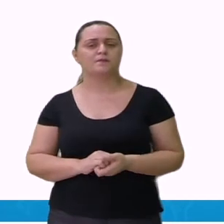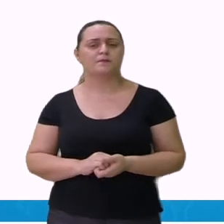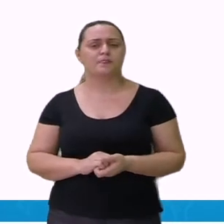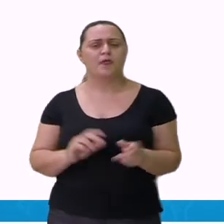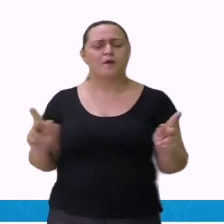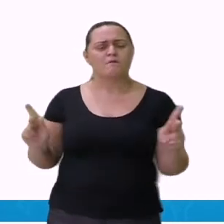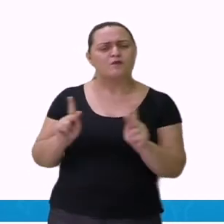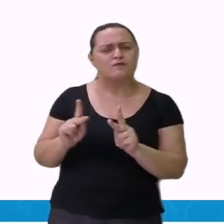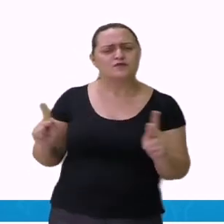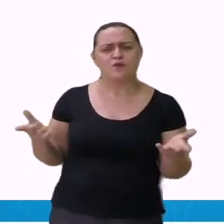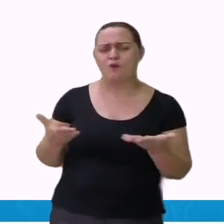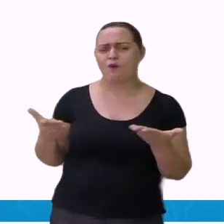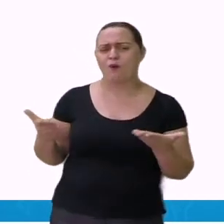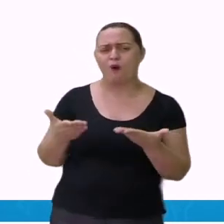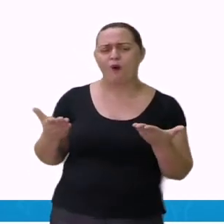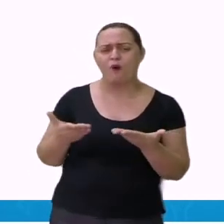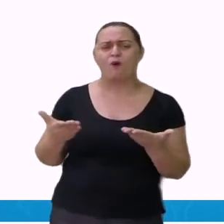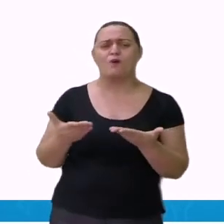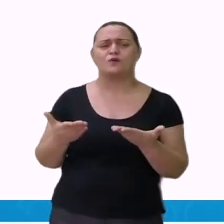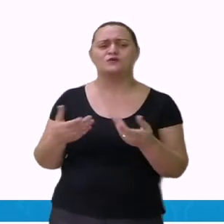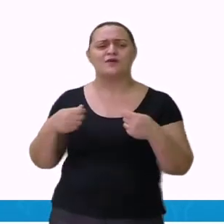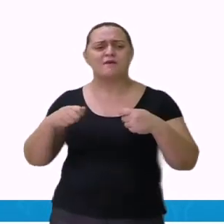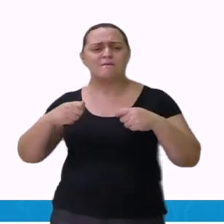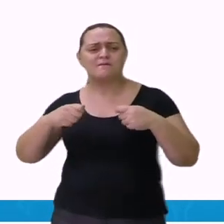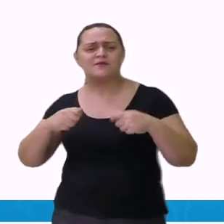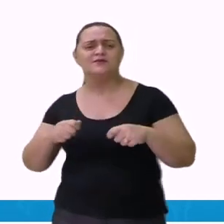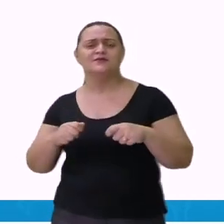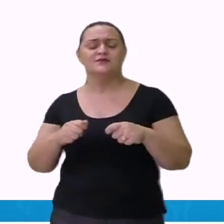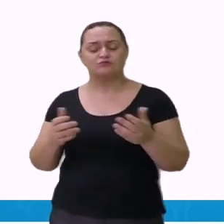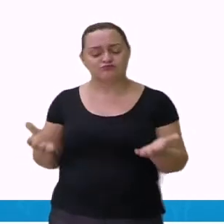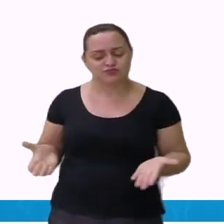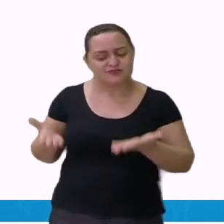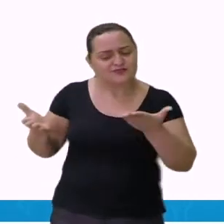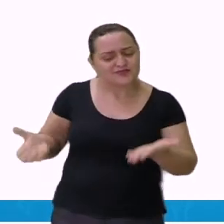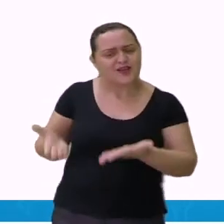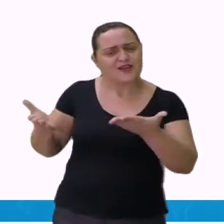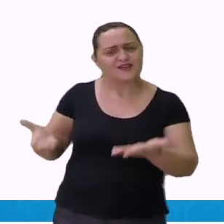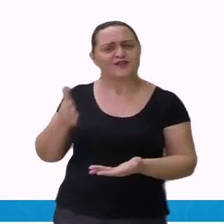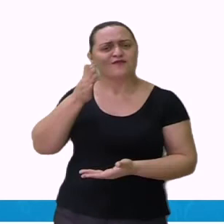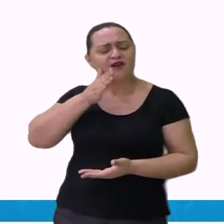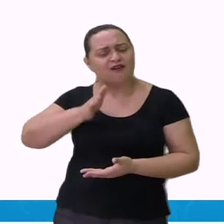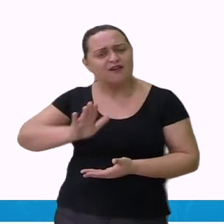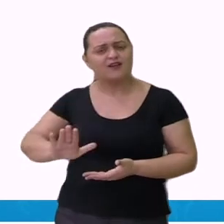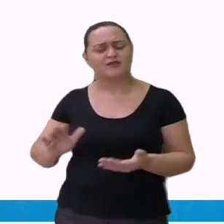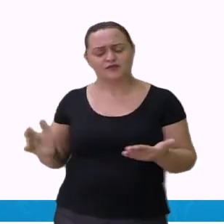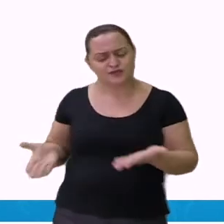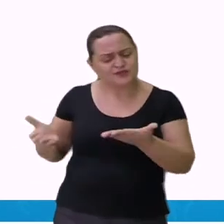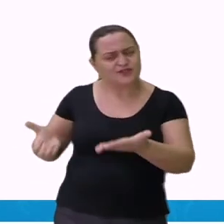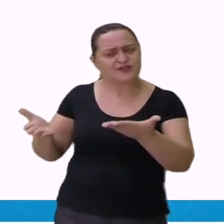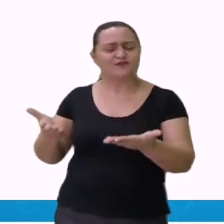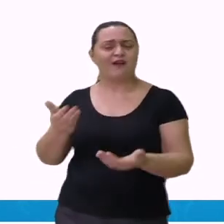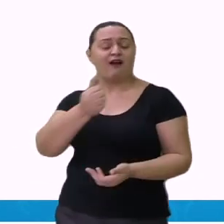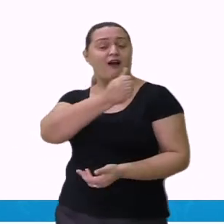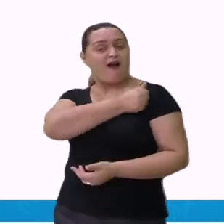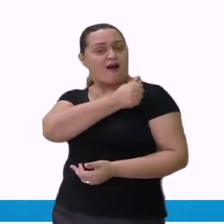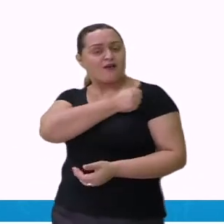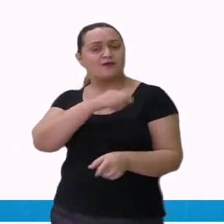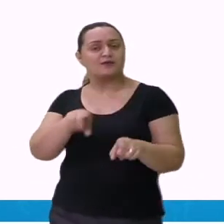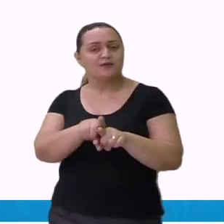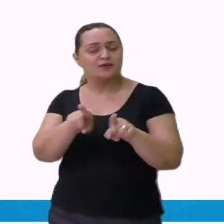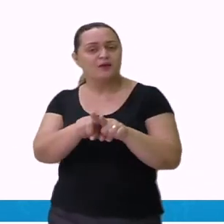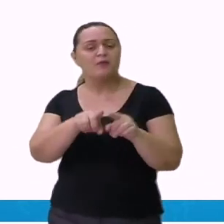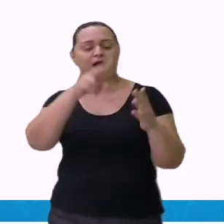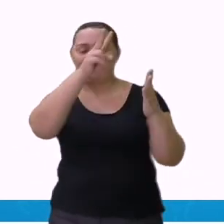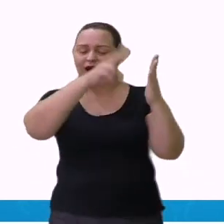pela leitura e pela escrita dos estudantes. E com isso, buscamos diversas maneiras de